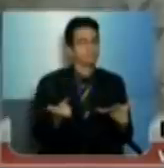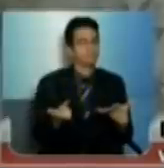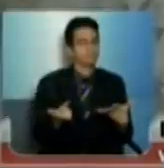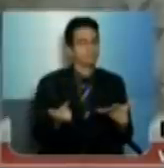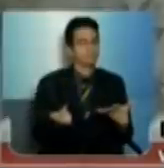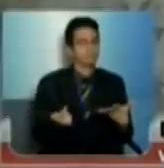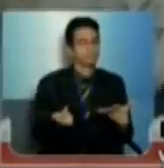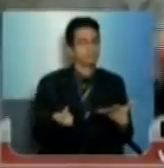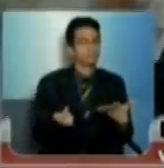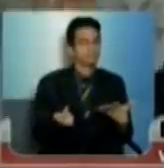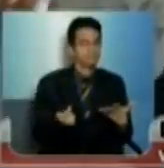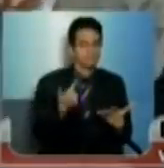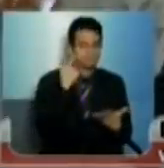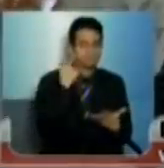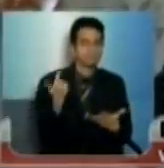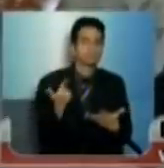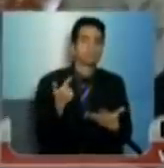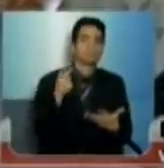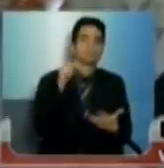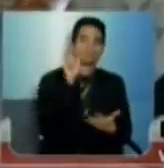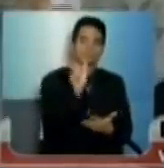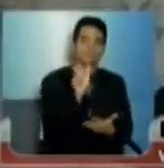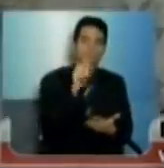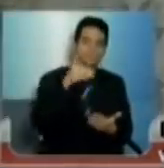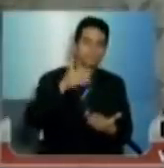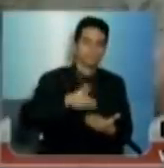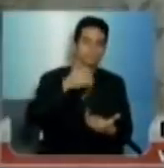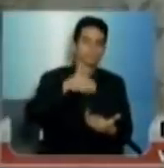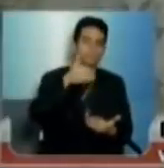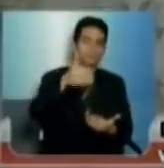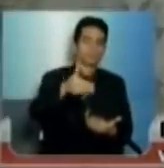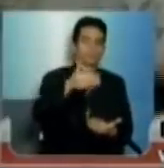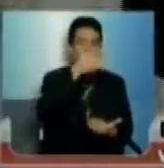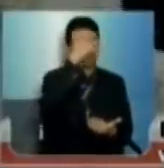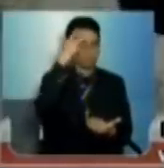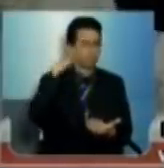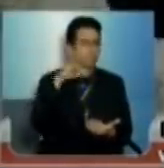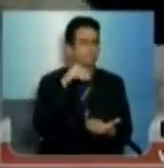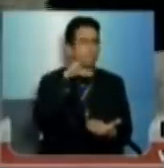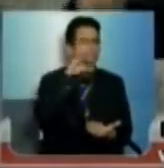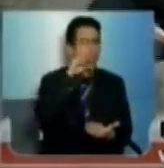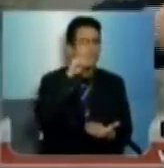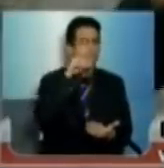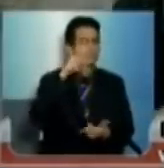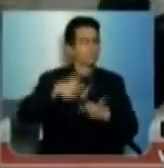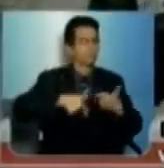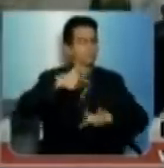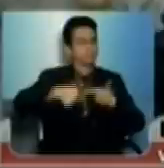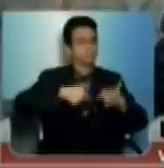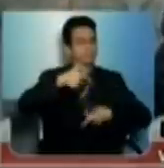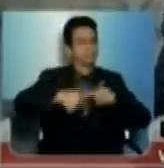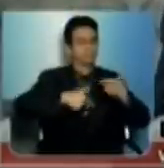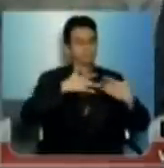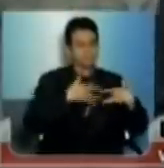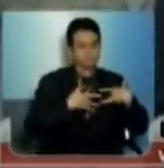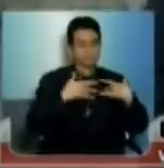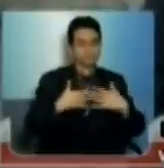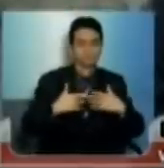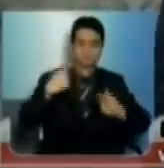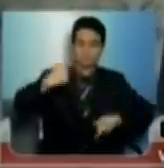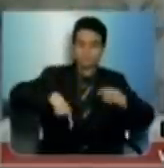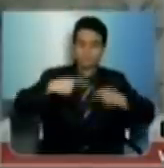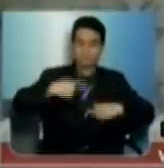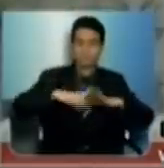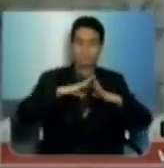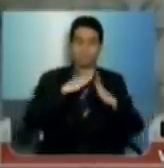quadro de apoio. Em outras palavras, de agora em diante, todos os servidores, todas as pessoas que trabalham na escola